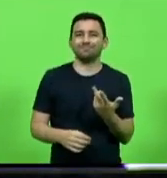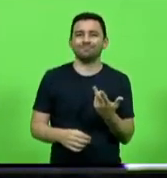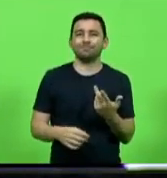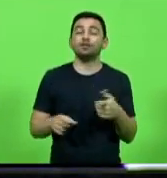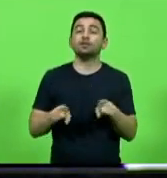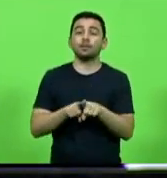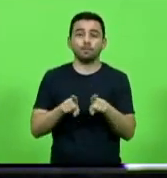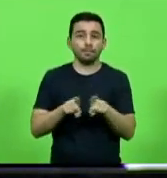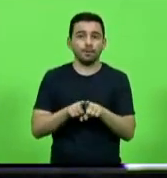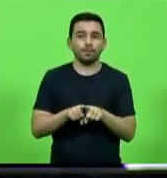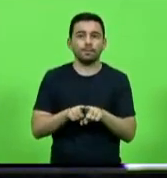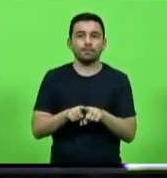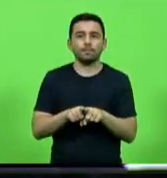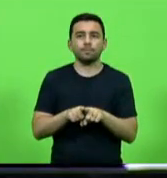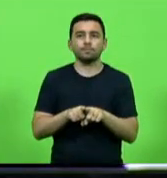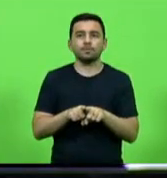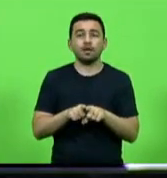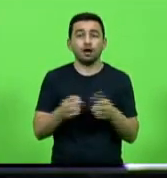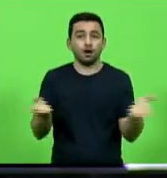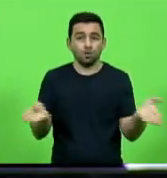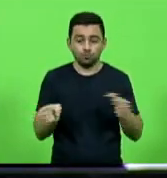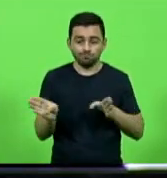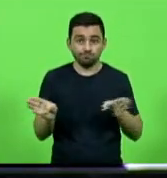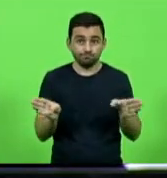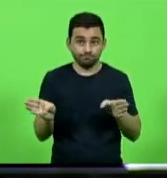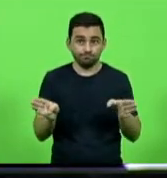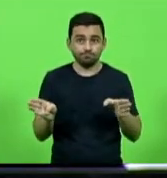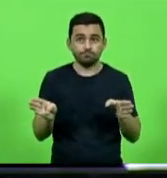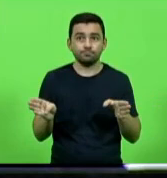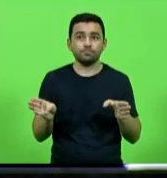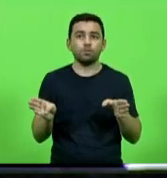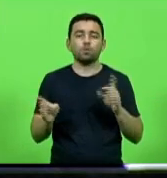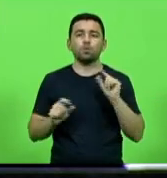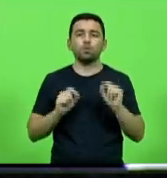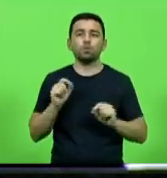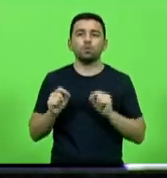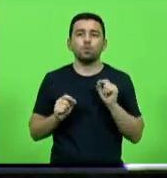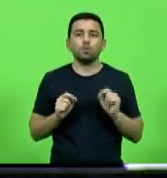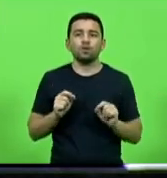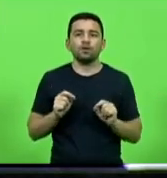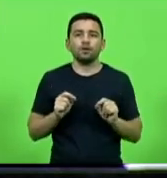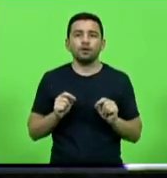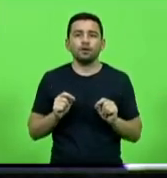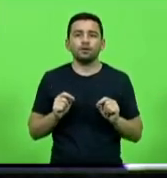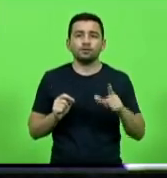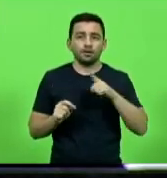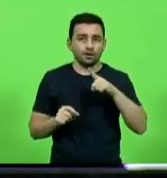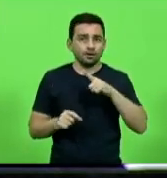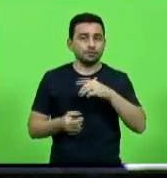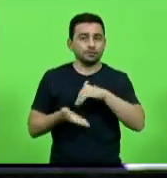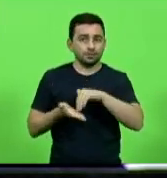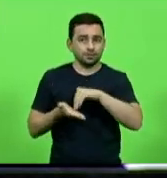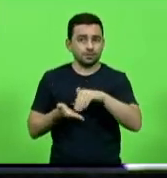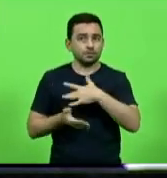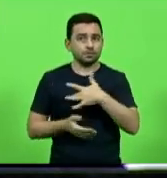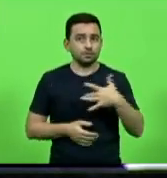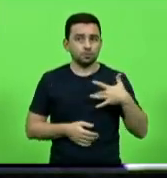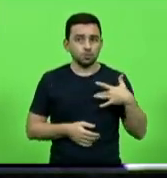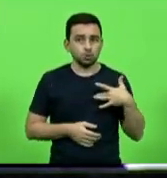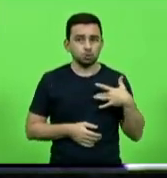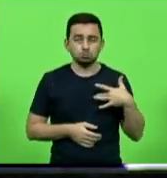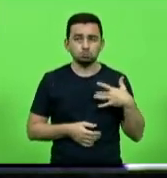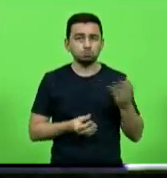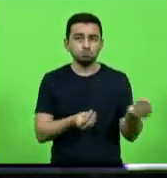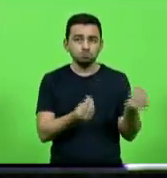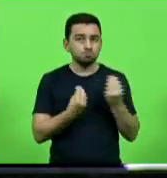inclusive, em pleno recesso, quando a Secretaria de Saúde não me deu